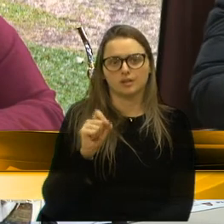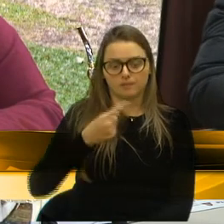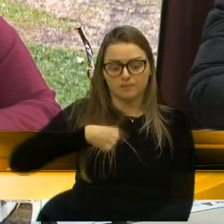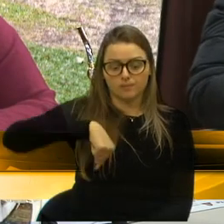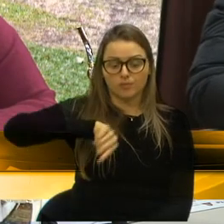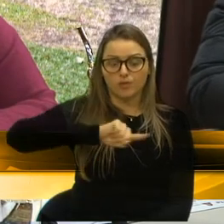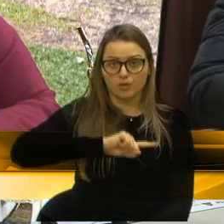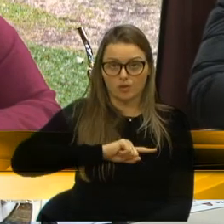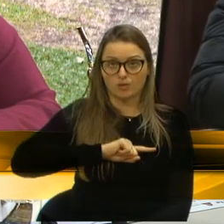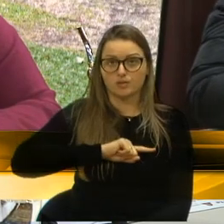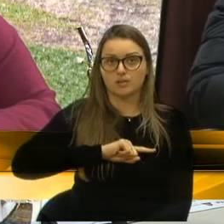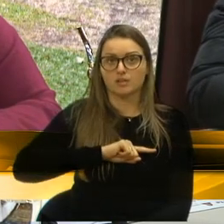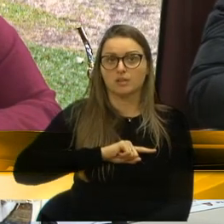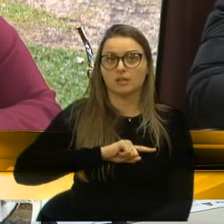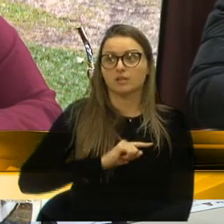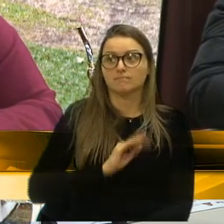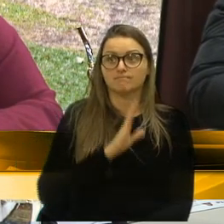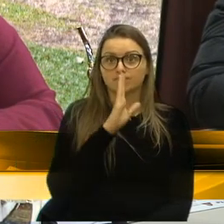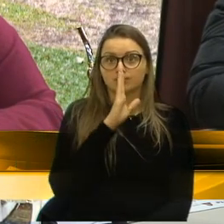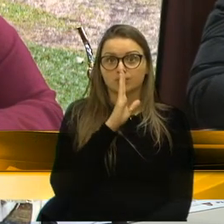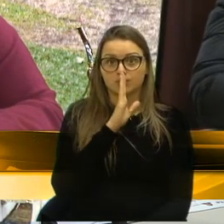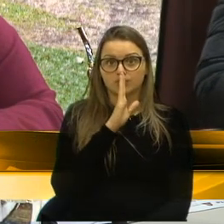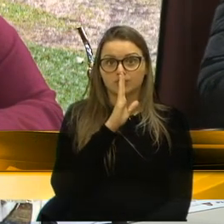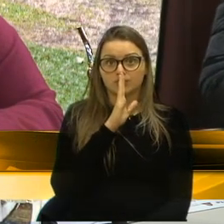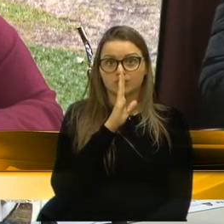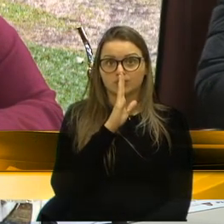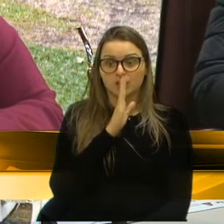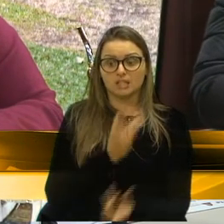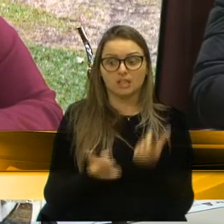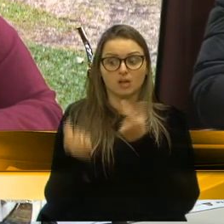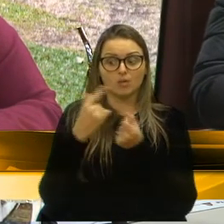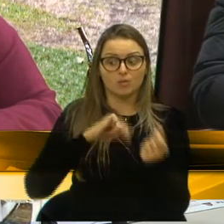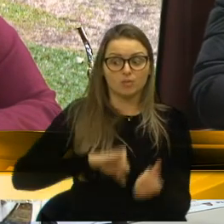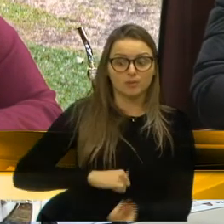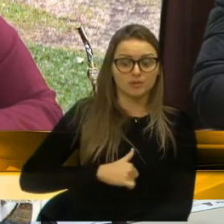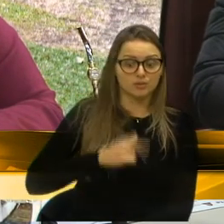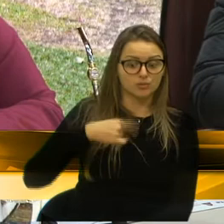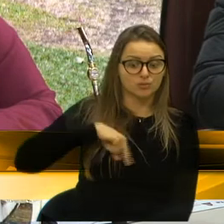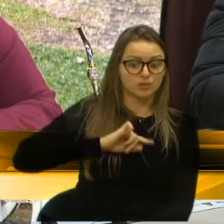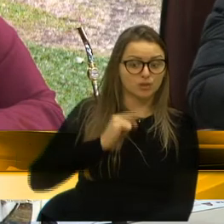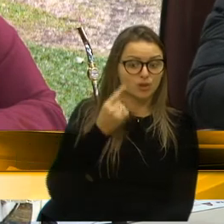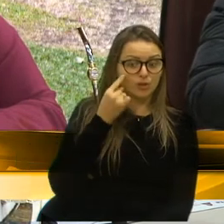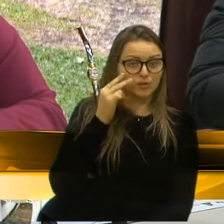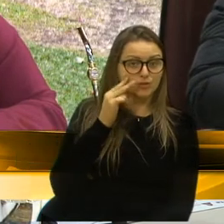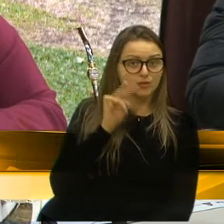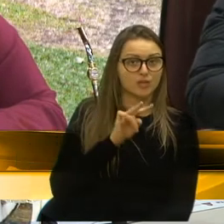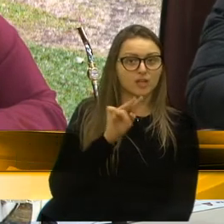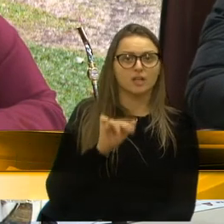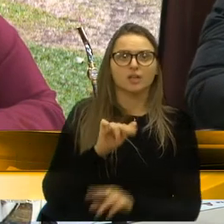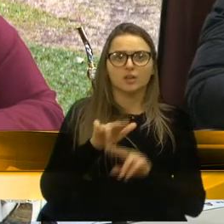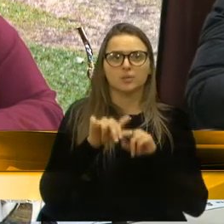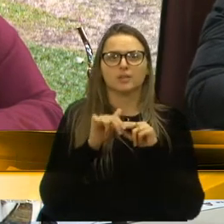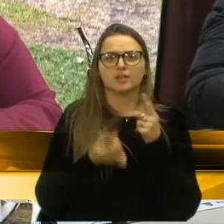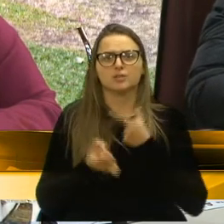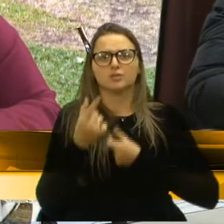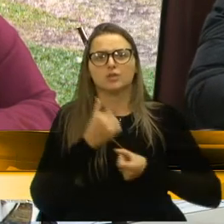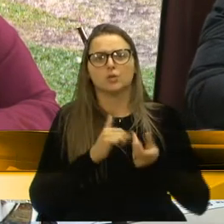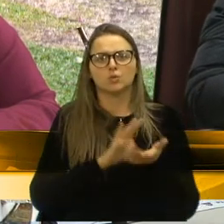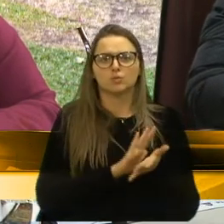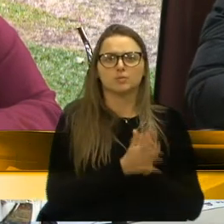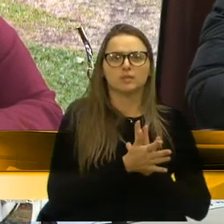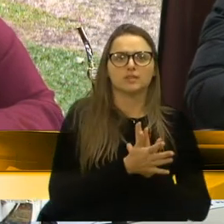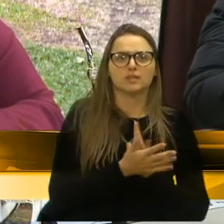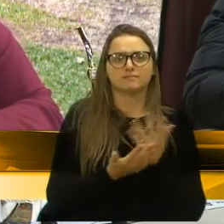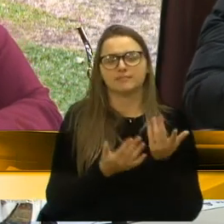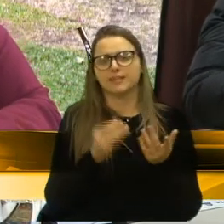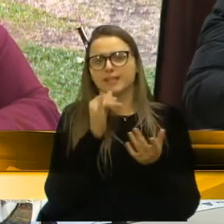mesmos ficamos omissos a algumas atitudes que a gente presencia, devido a alguns tabus, em briga de